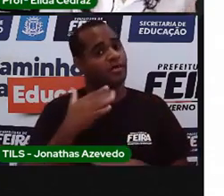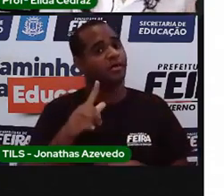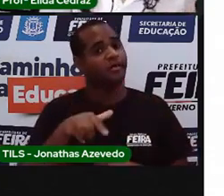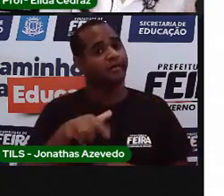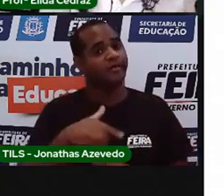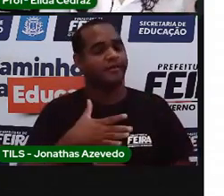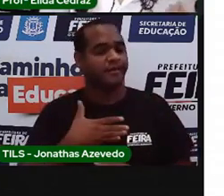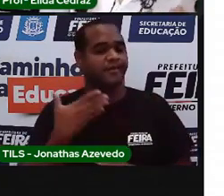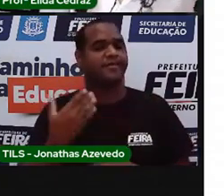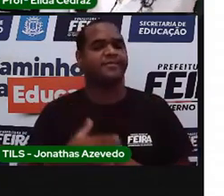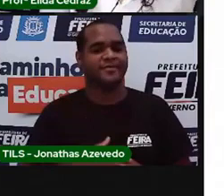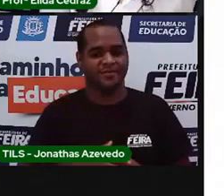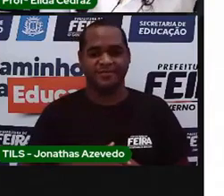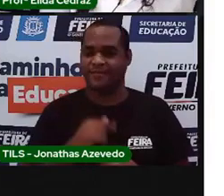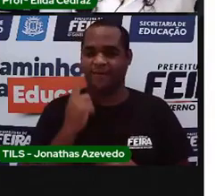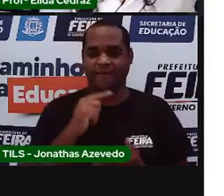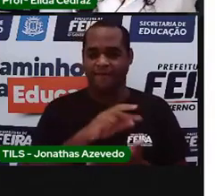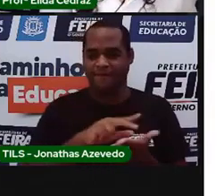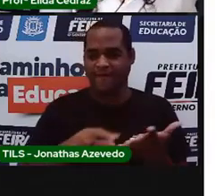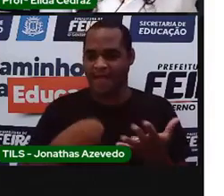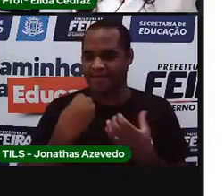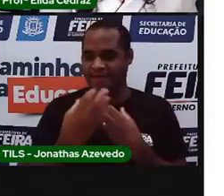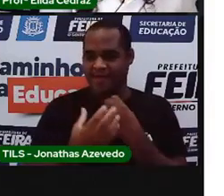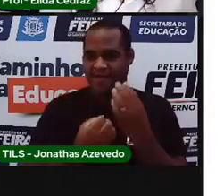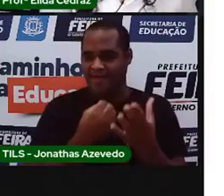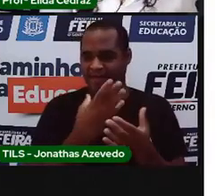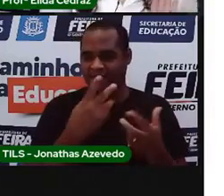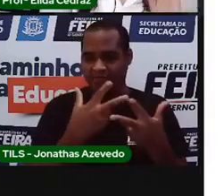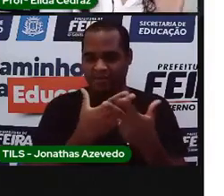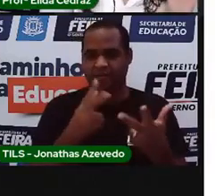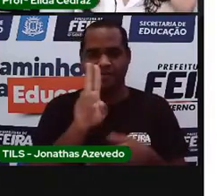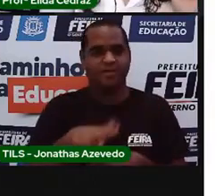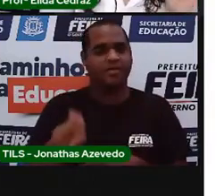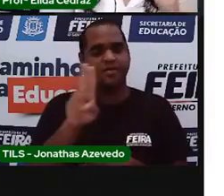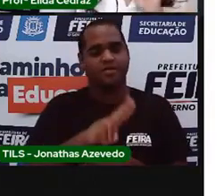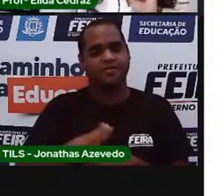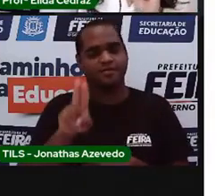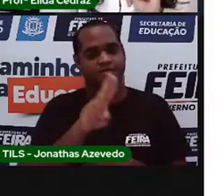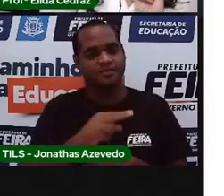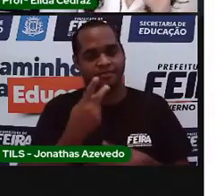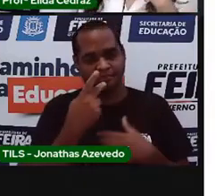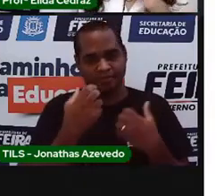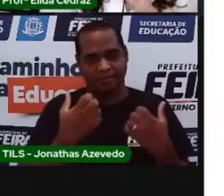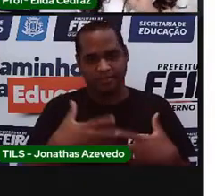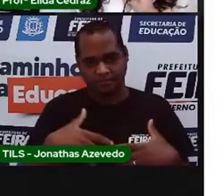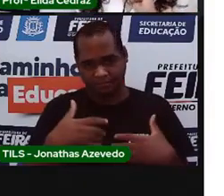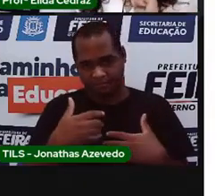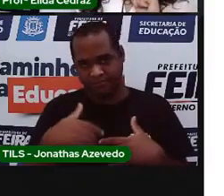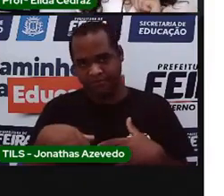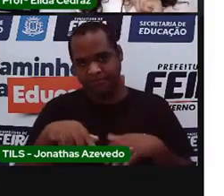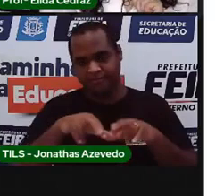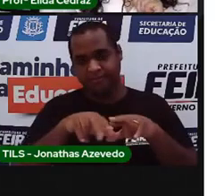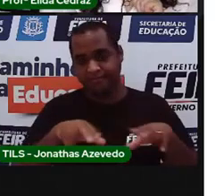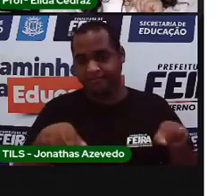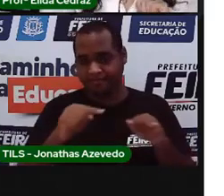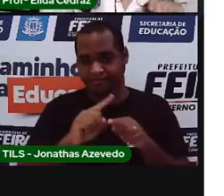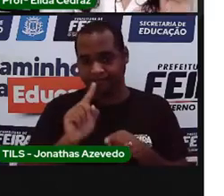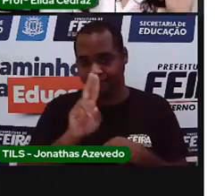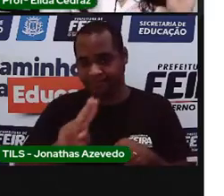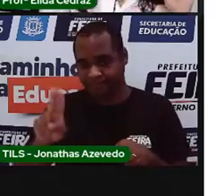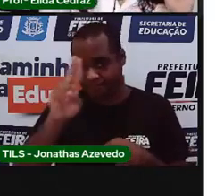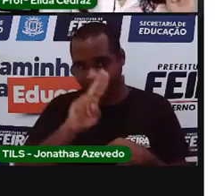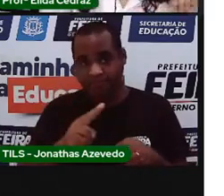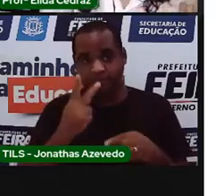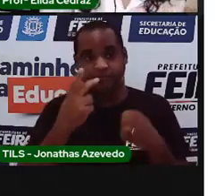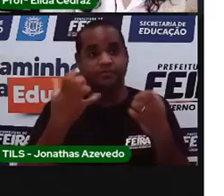Eu vou colocar os materiais que nós vamos utilizar. E vamos ver se aí de casa você descobre que atividade é